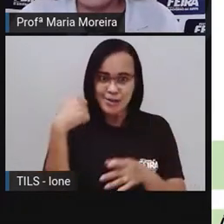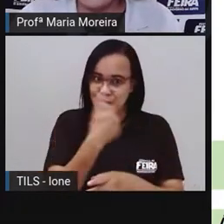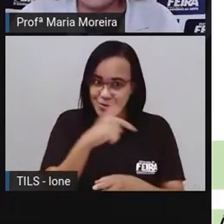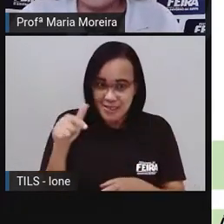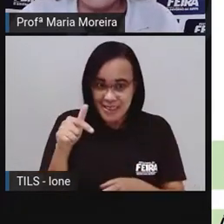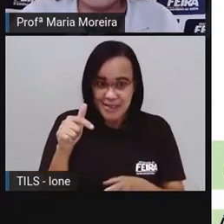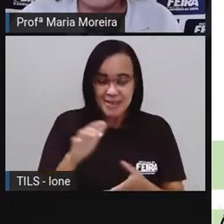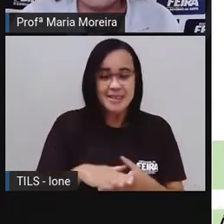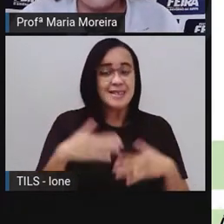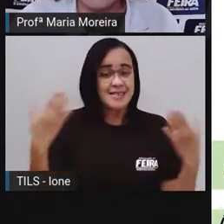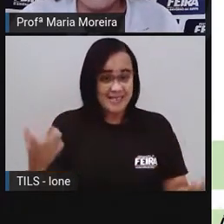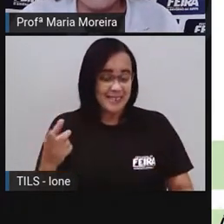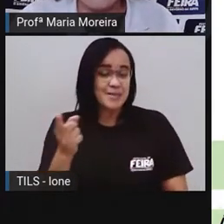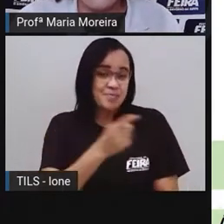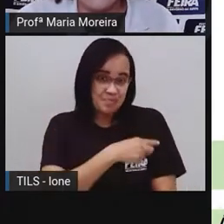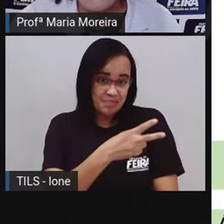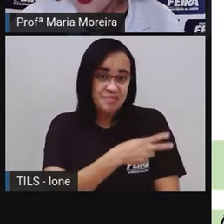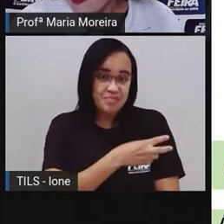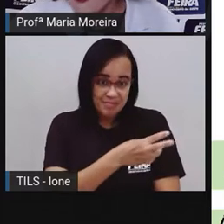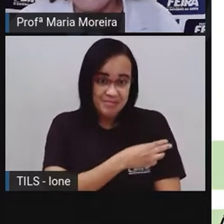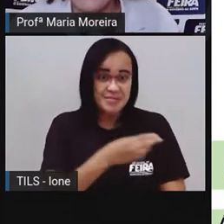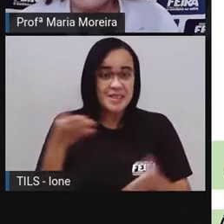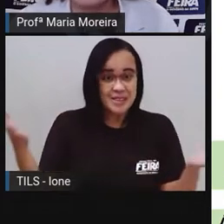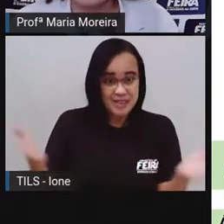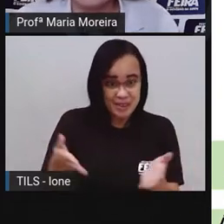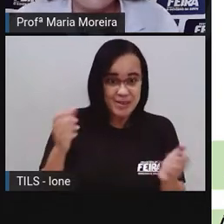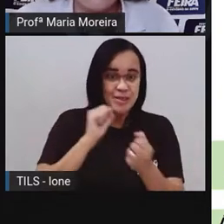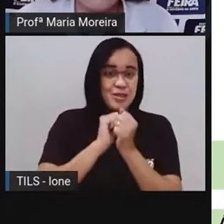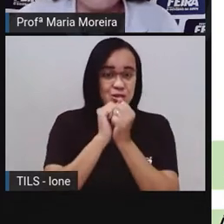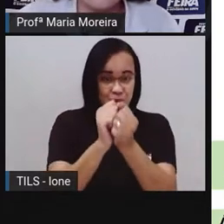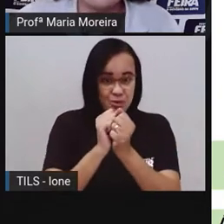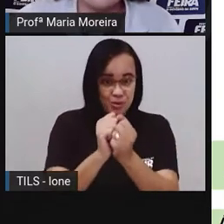terceiro ano lindo e maravilhoso aqui com a Pró-Maria. Vamos lá?